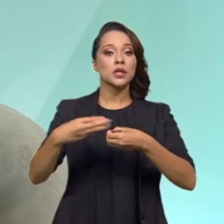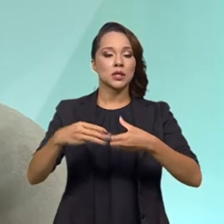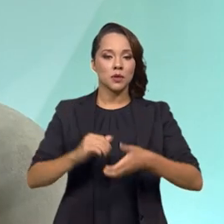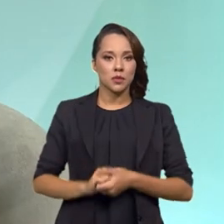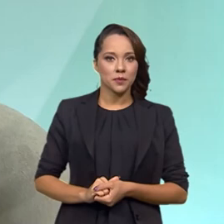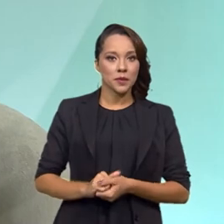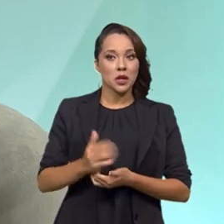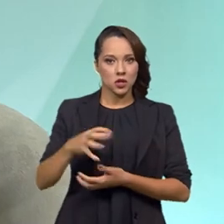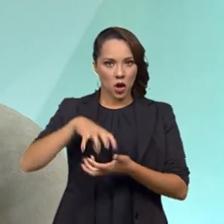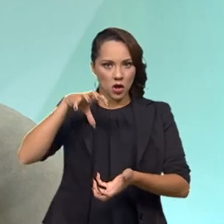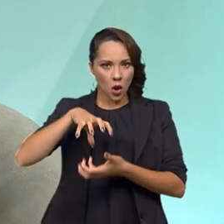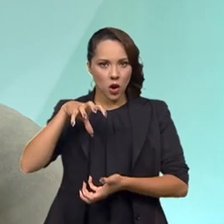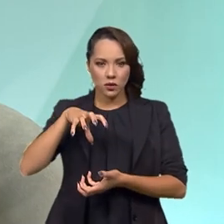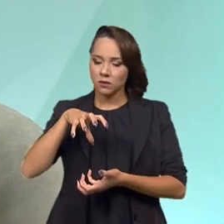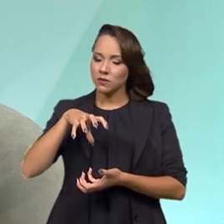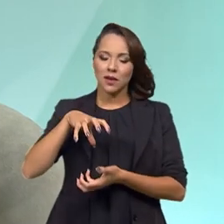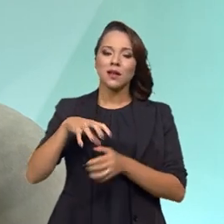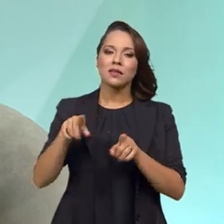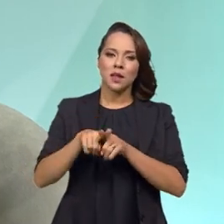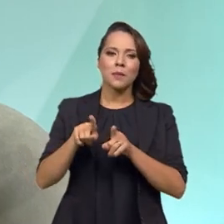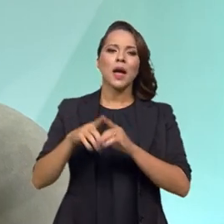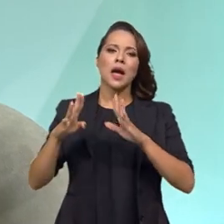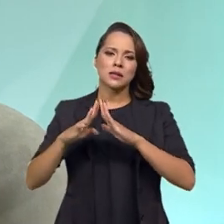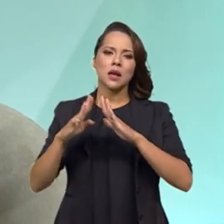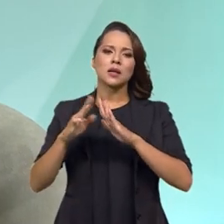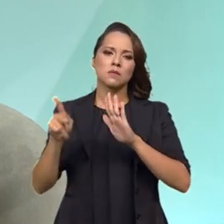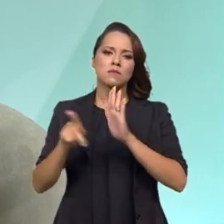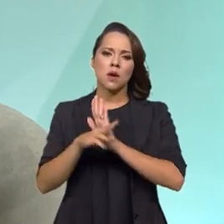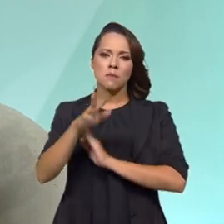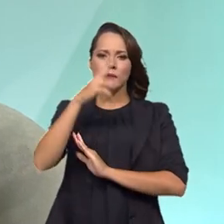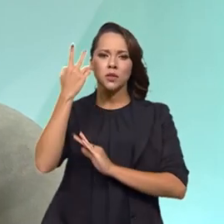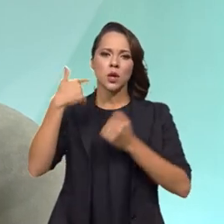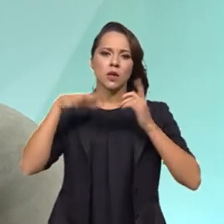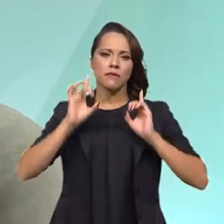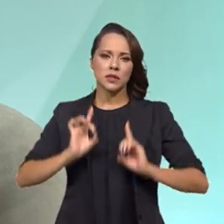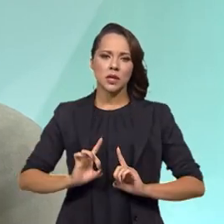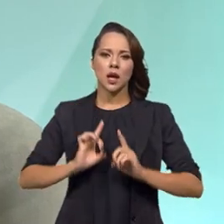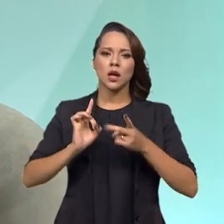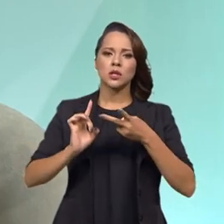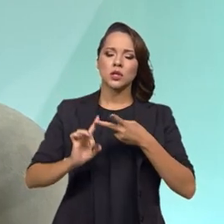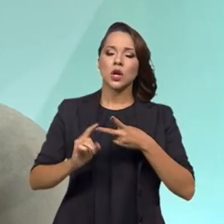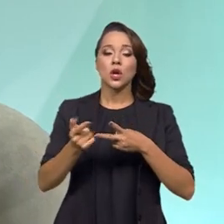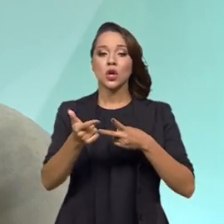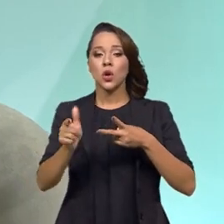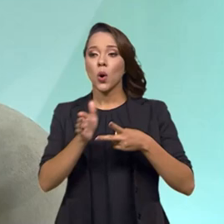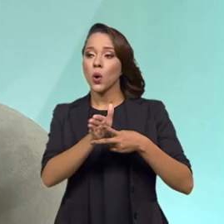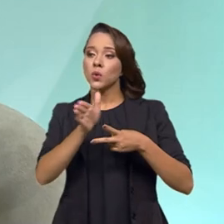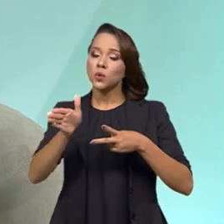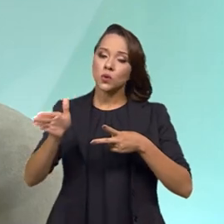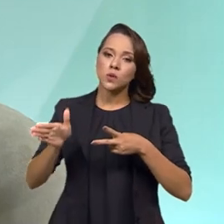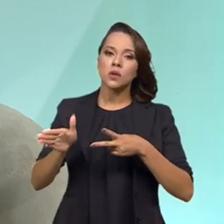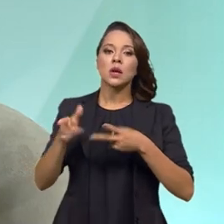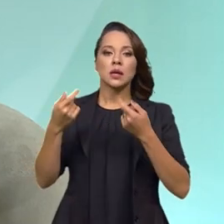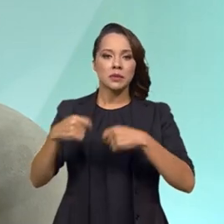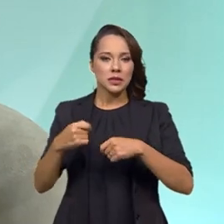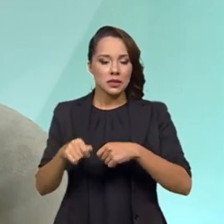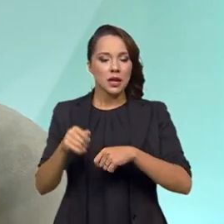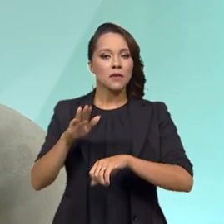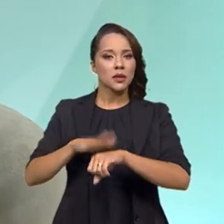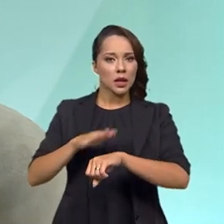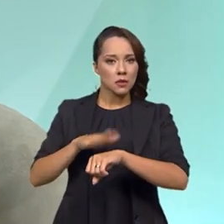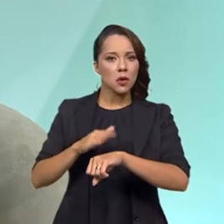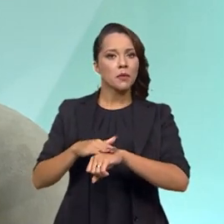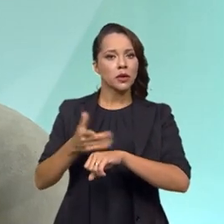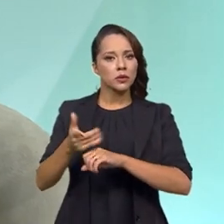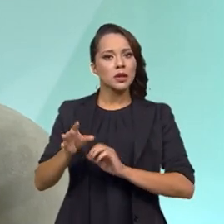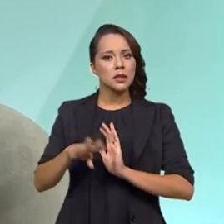só aos idosos, mas também às casas de deficientes e também a outros segmentos que precisavam naquele momento